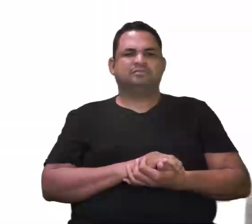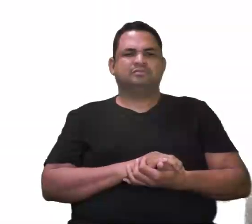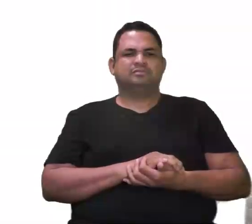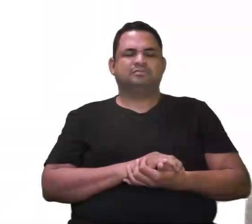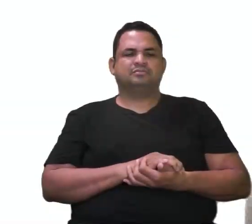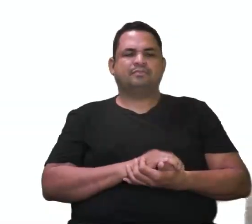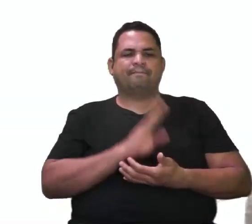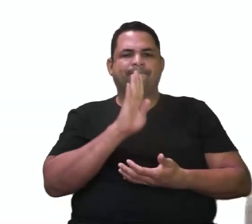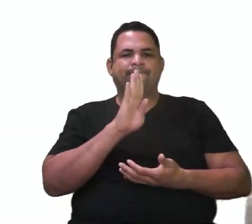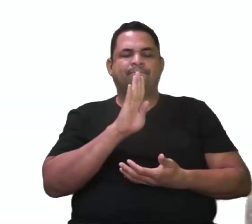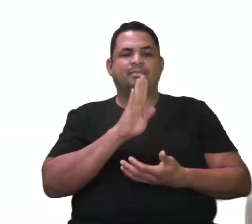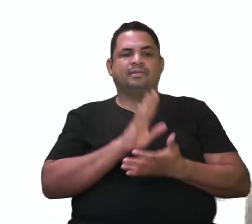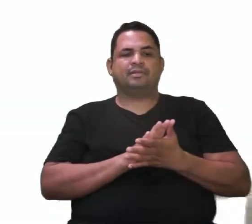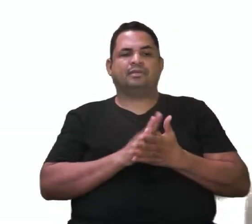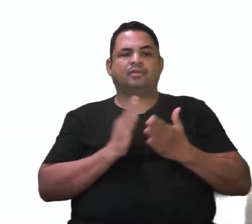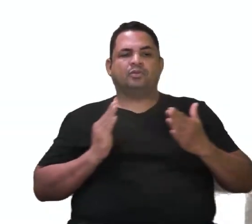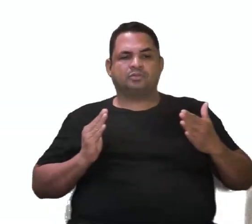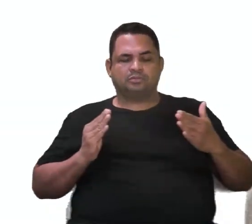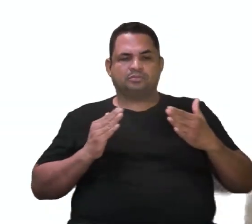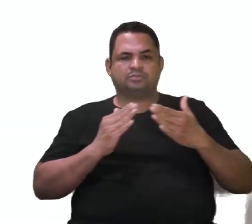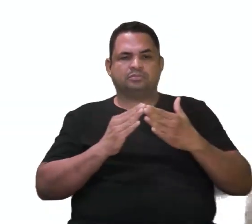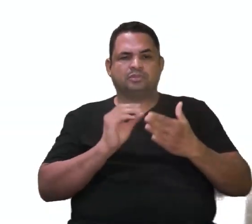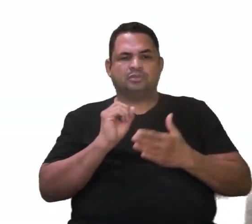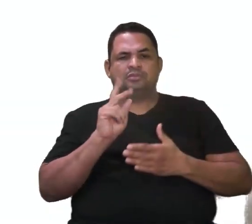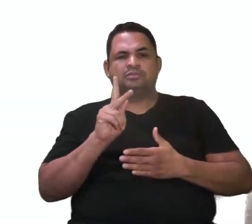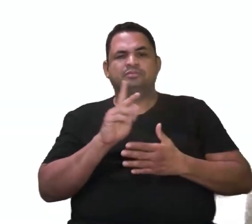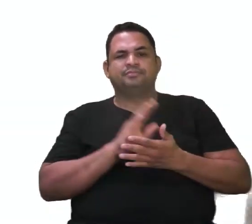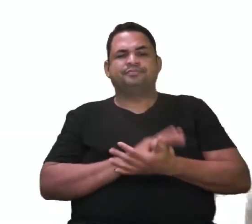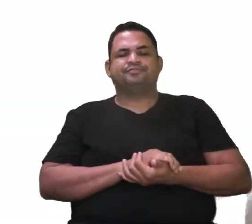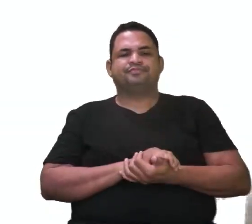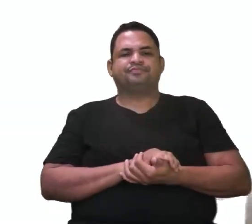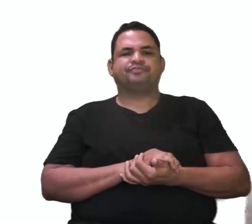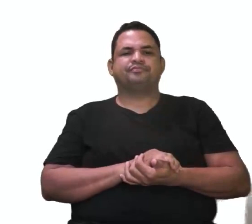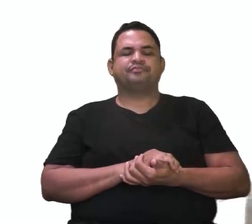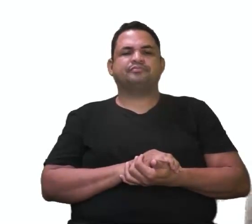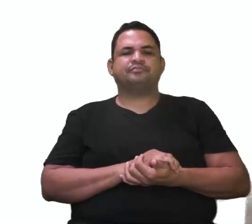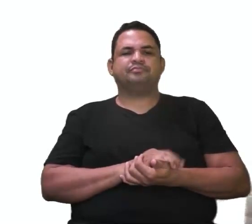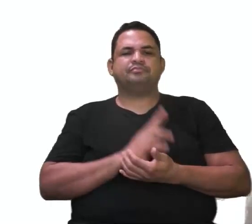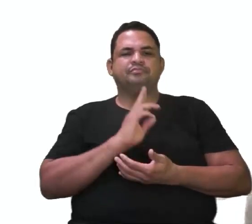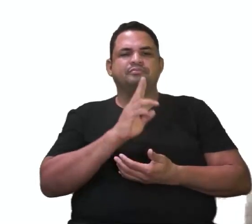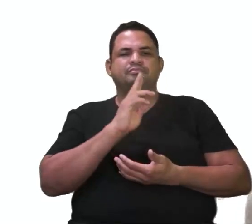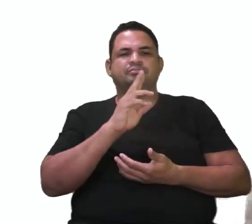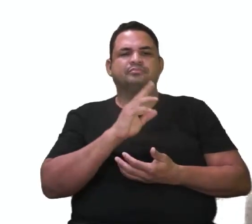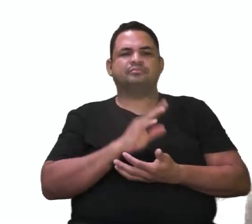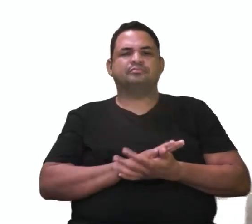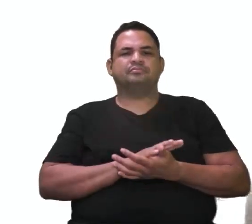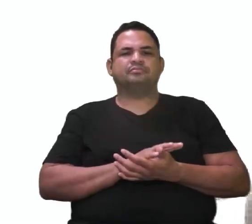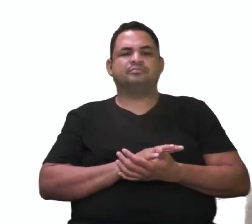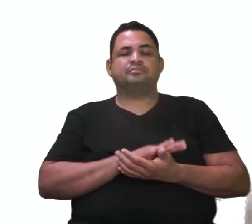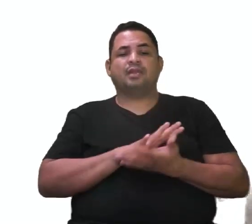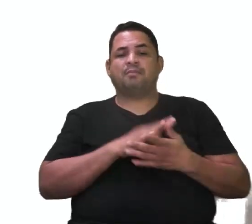Aí, a B. Convergente. Ok. Convergiu. Então, vamos lá dar uma continuidade. Pois esses animais